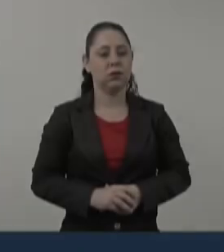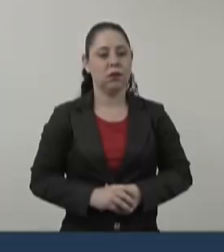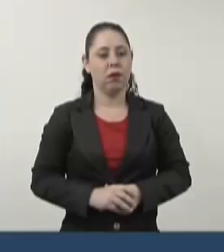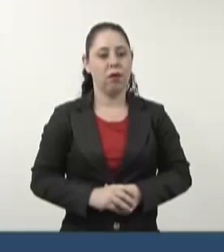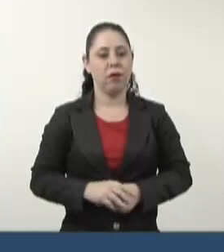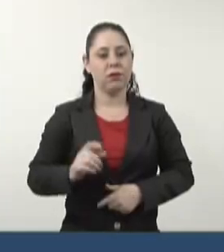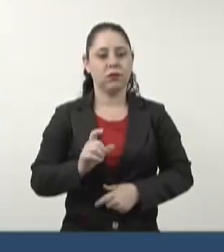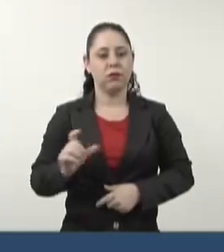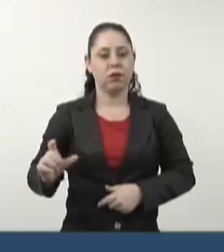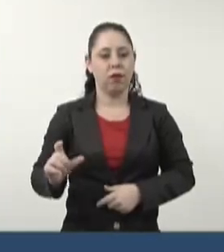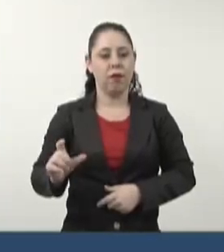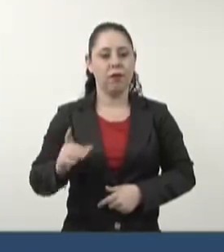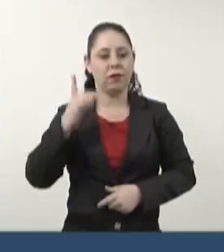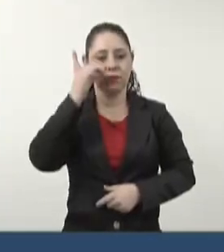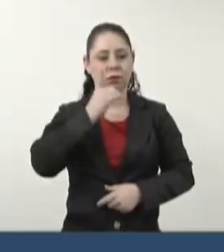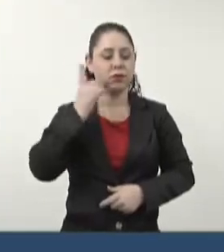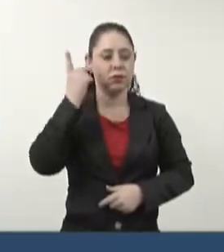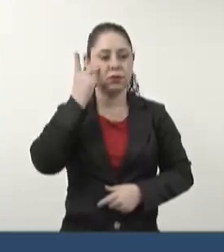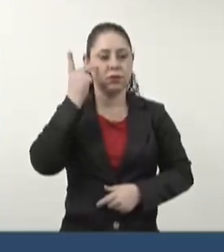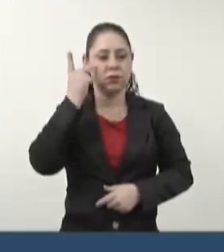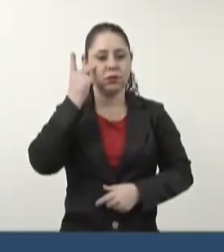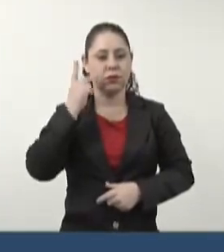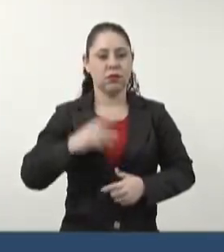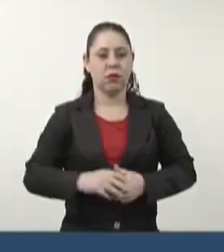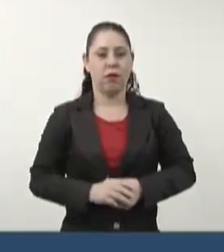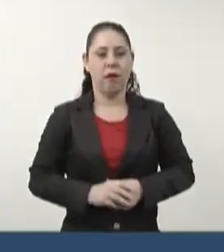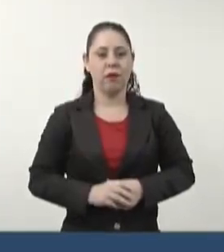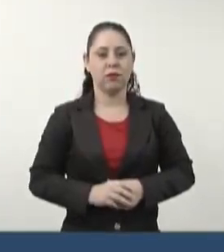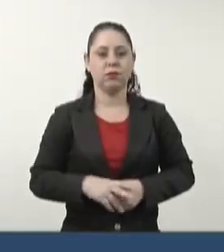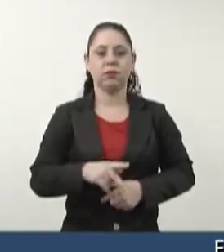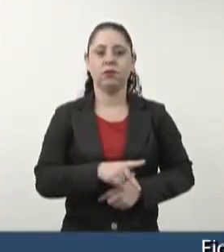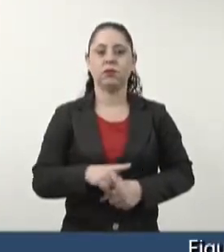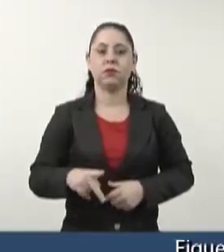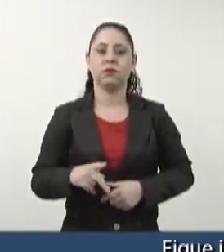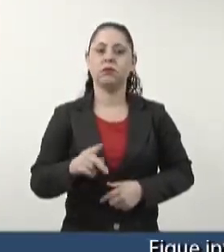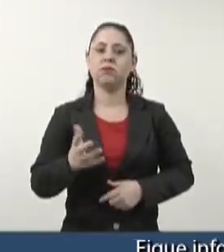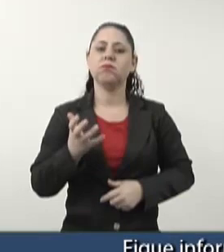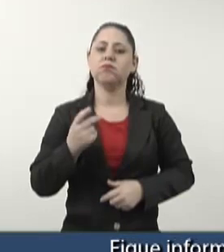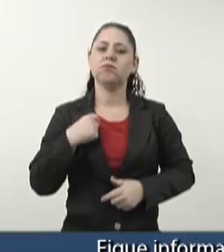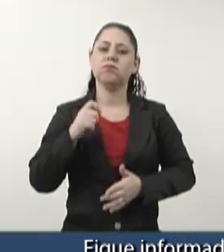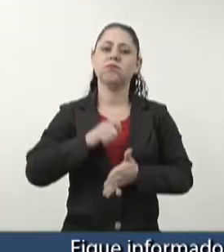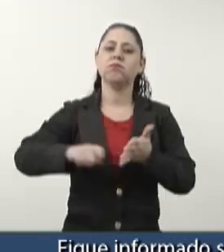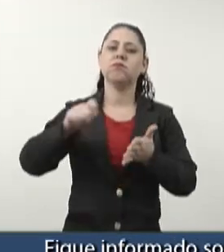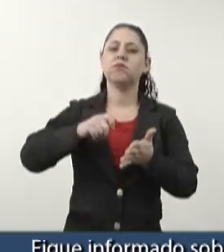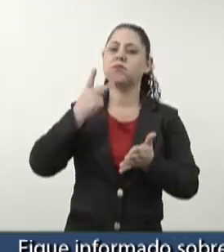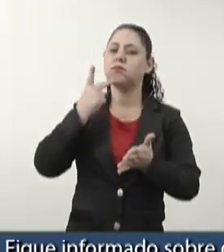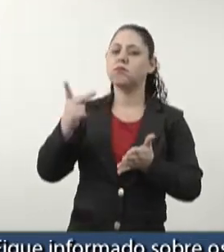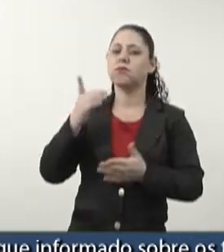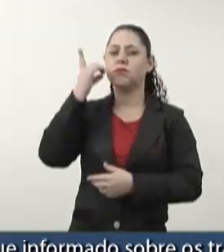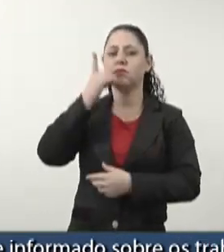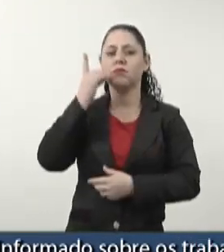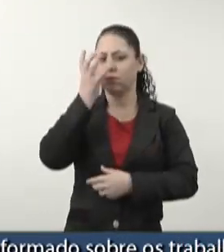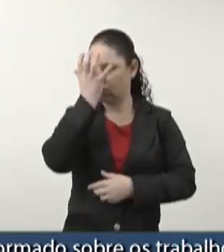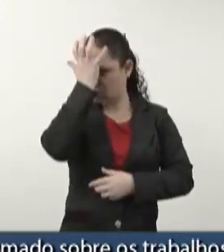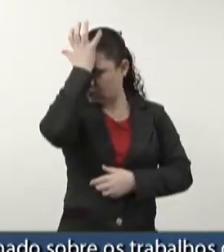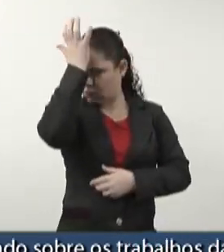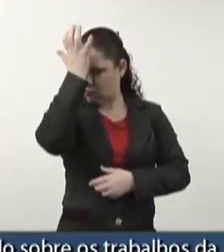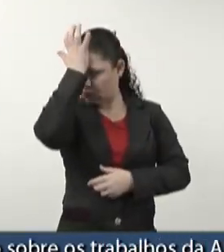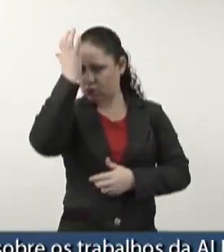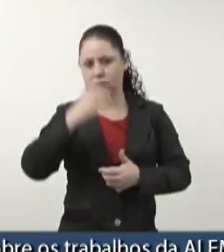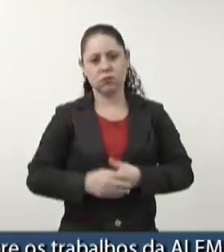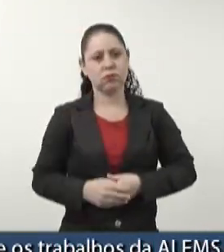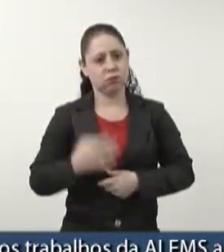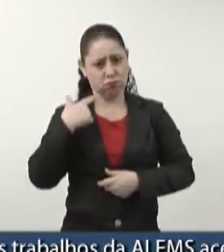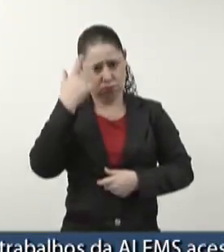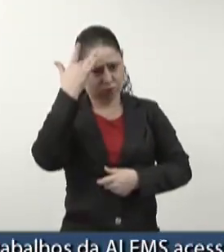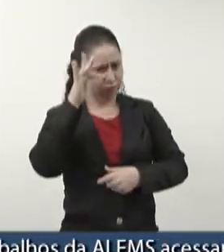Com a palavra pela hora, deputado Pedro Kemp. Senhor presidente, eu quero fazer uma correção aqui da fala do deputado Rafael Tavares. Eu não